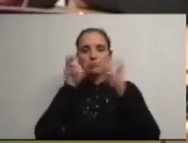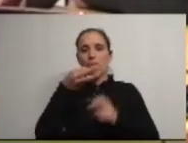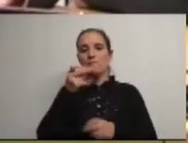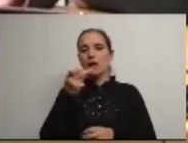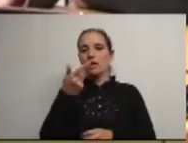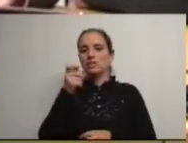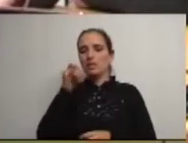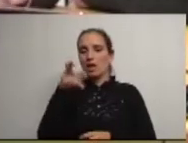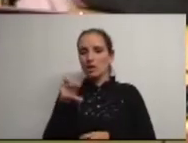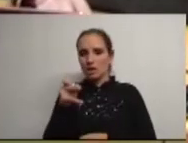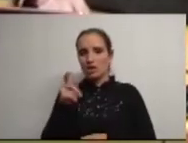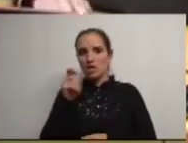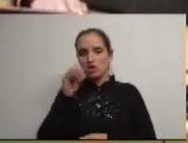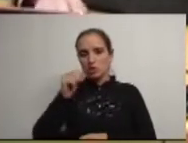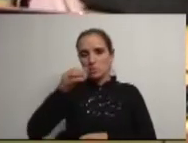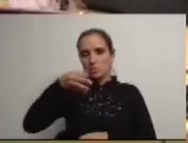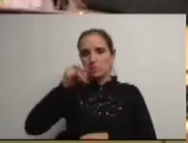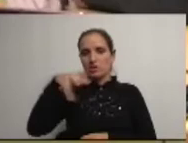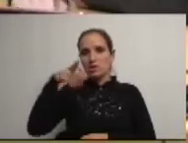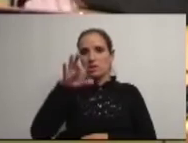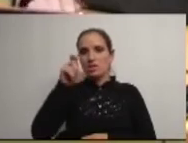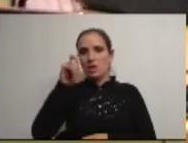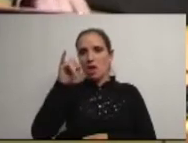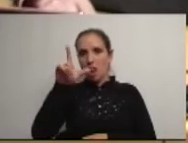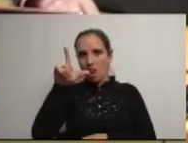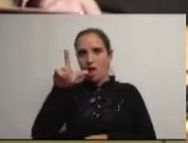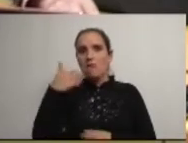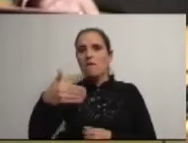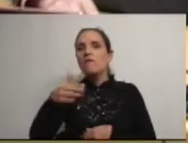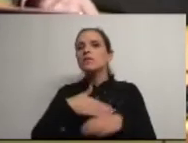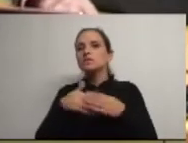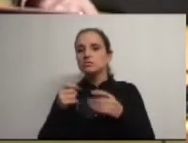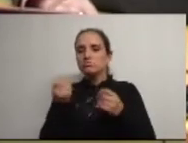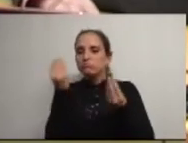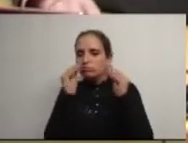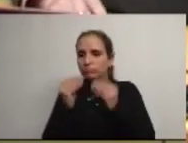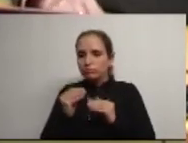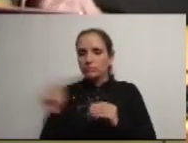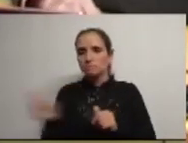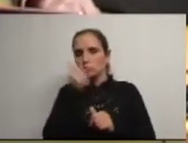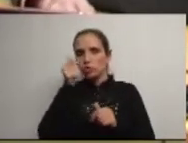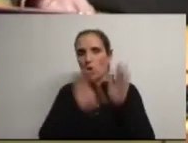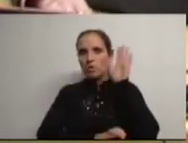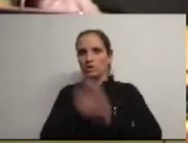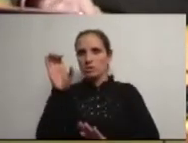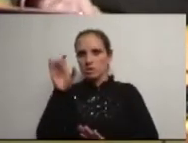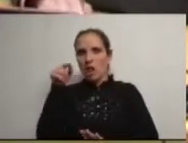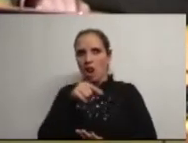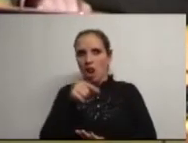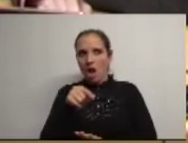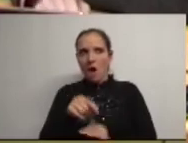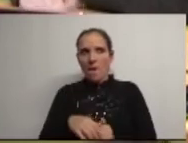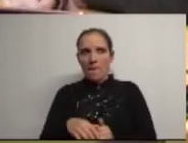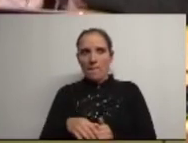de Espinhal vão ser feitas pequenas arranjos e melhorias nas condições que lá estão